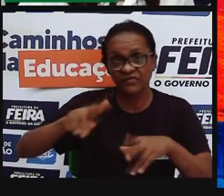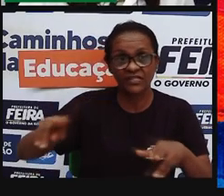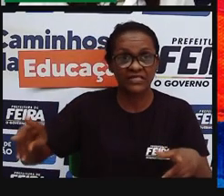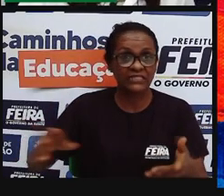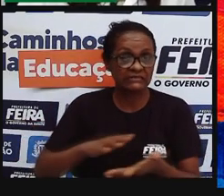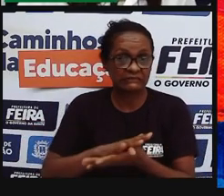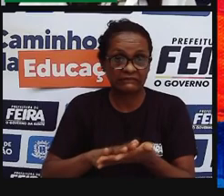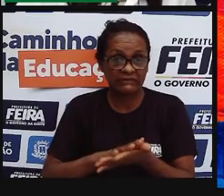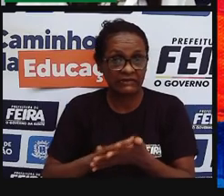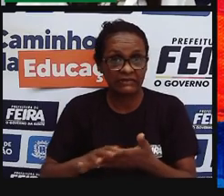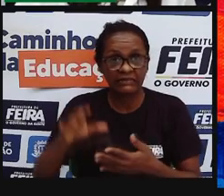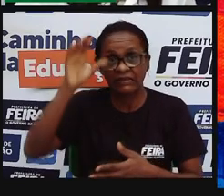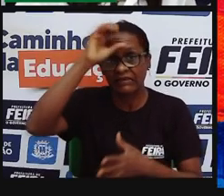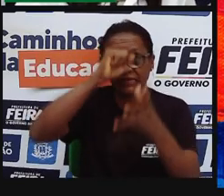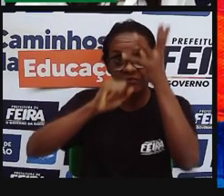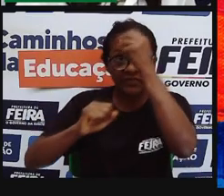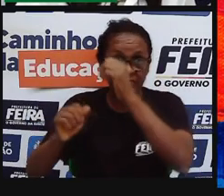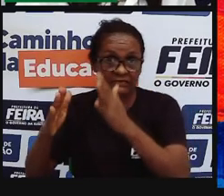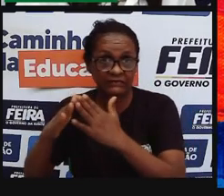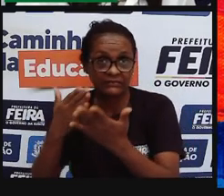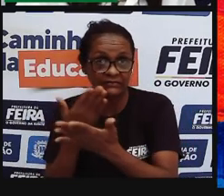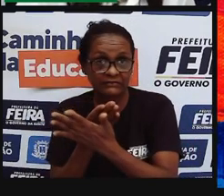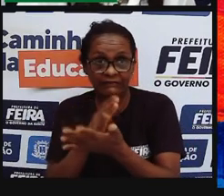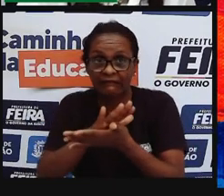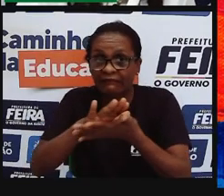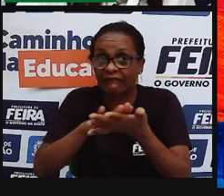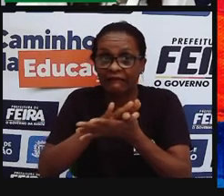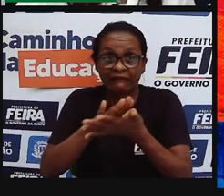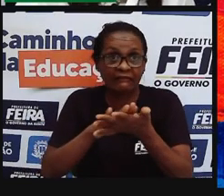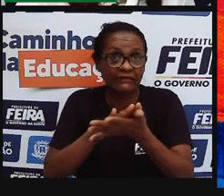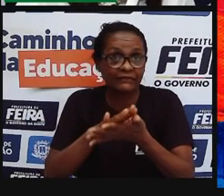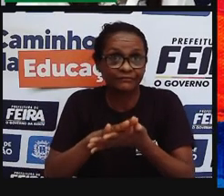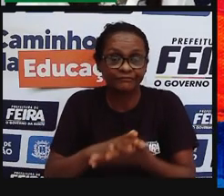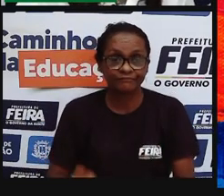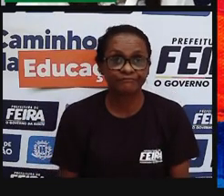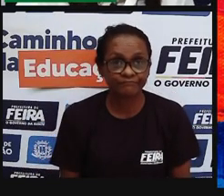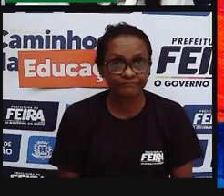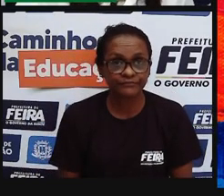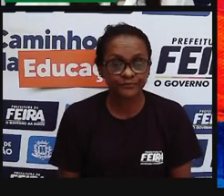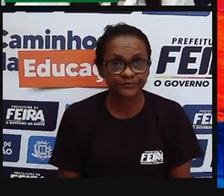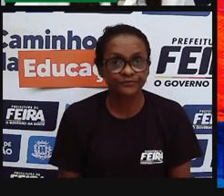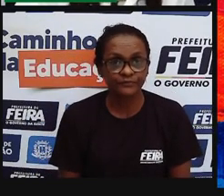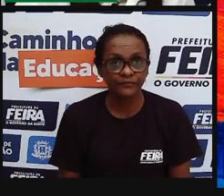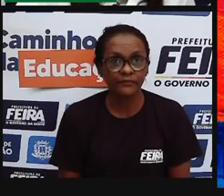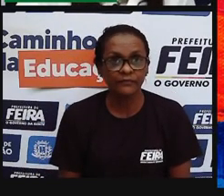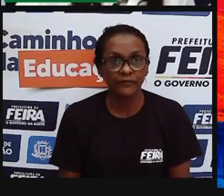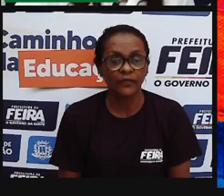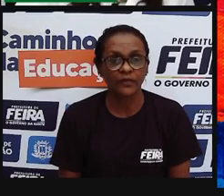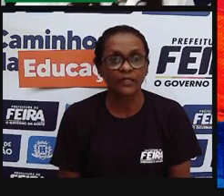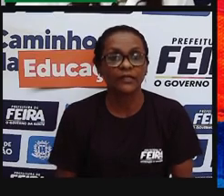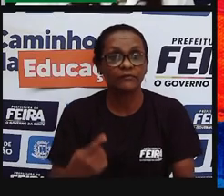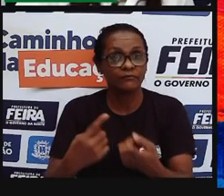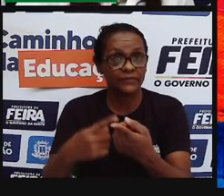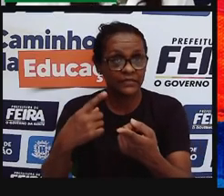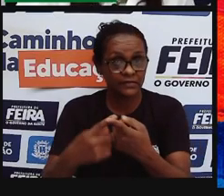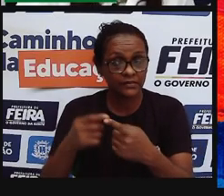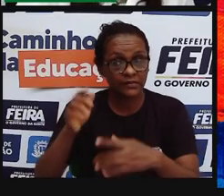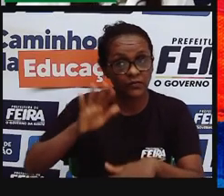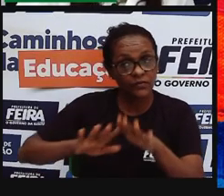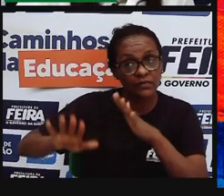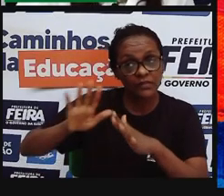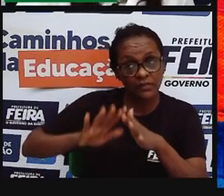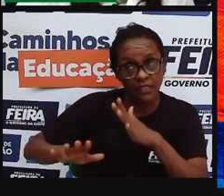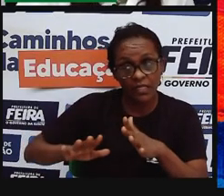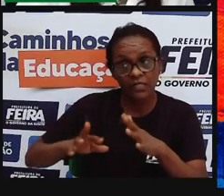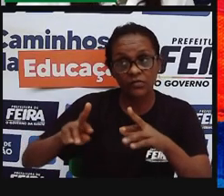educação, e essa música, ela faz um contraponto a todas as outras duas, né, chamando a atenção de, não, nós